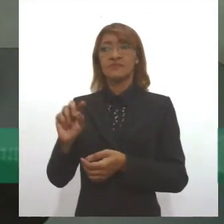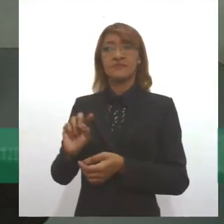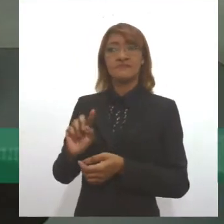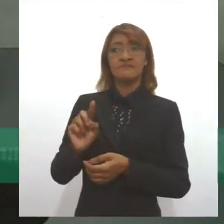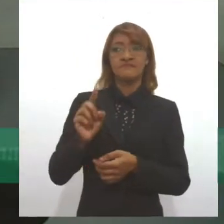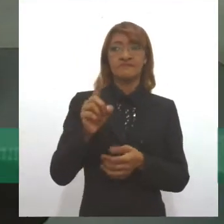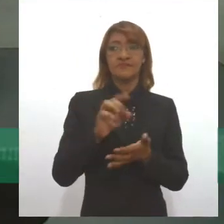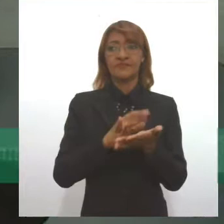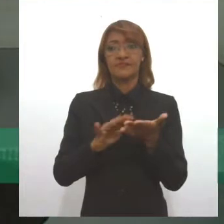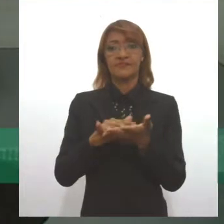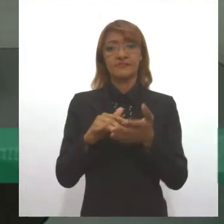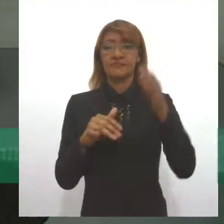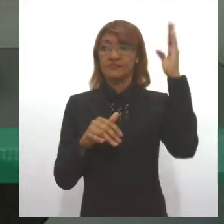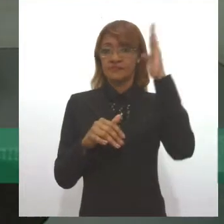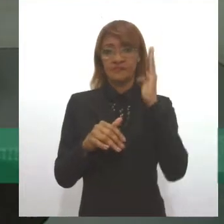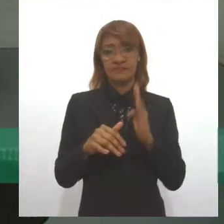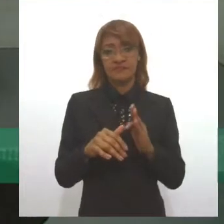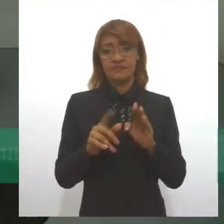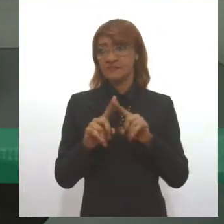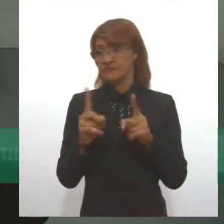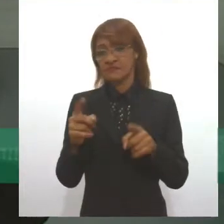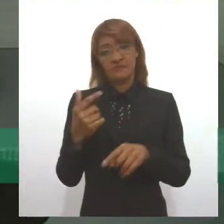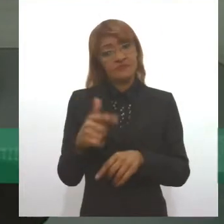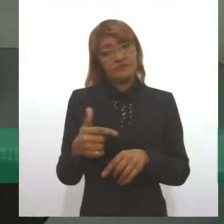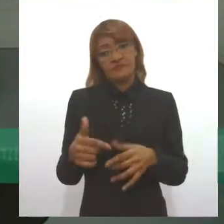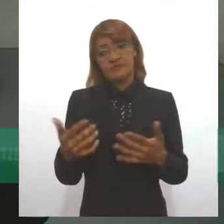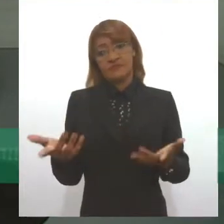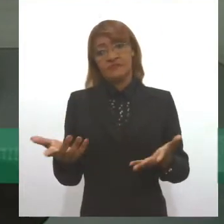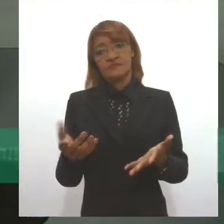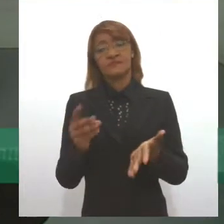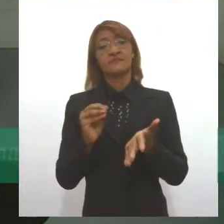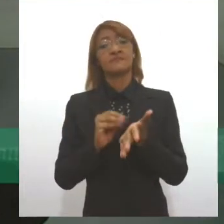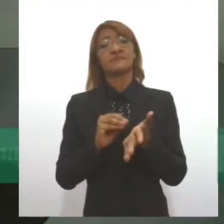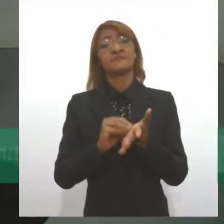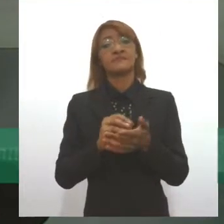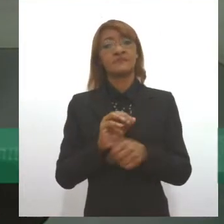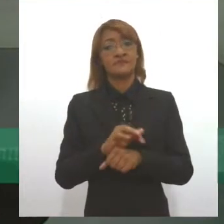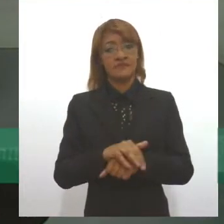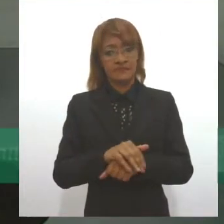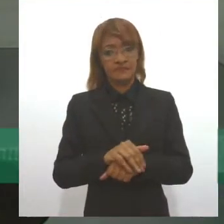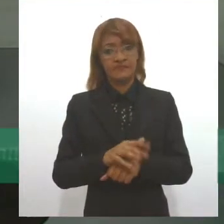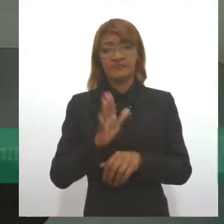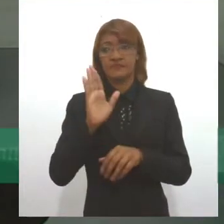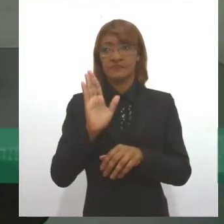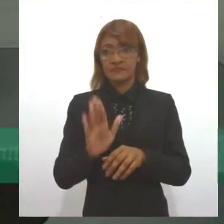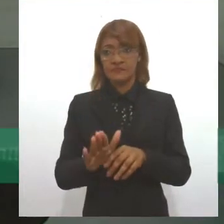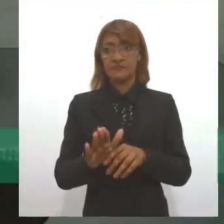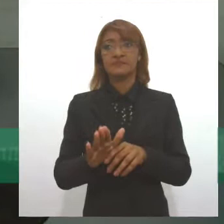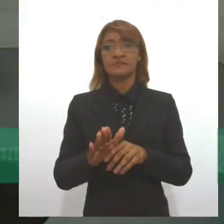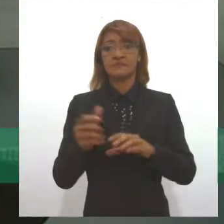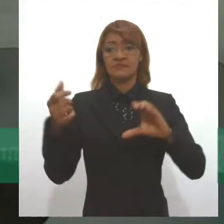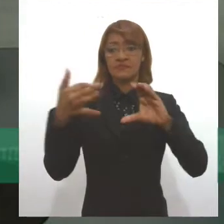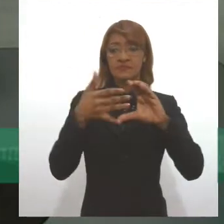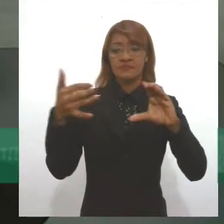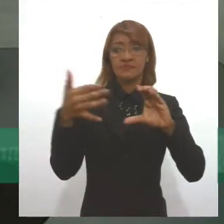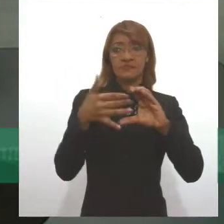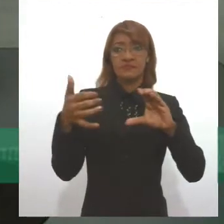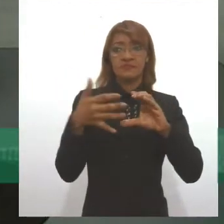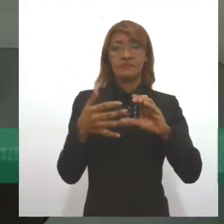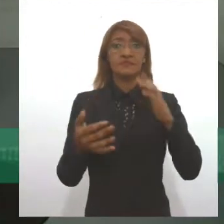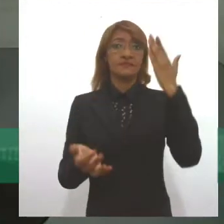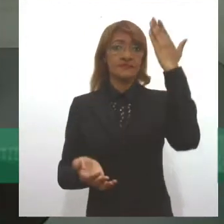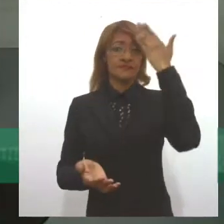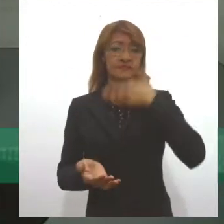Brasil, mas a gente não tem esse dado exato porque faltam realmente dados estatísticos que comprovem esse